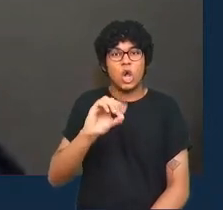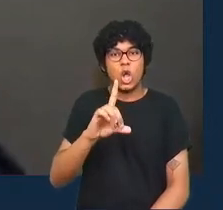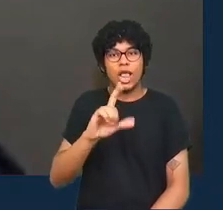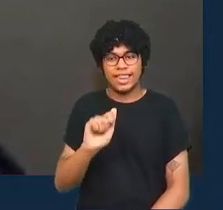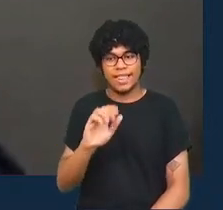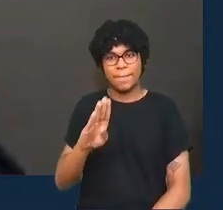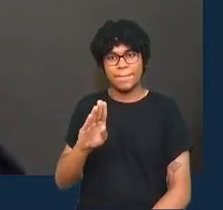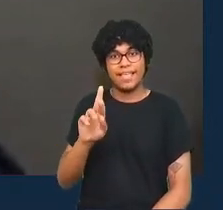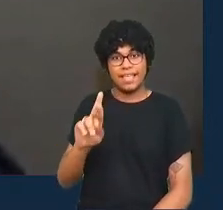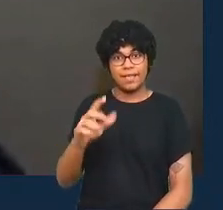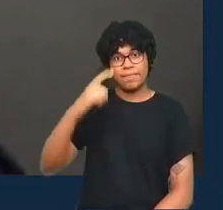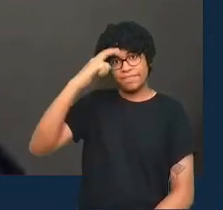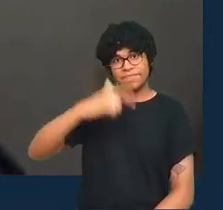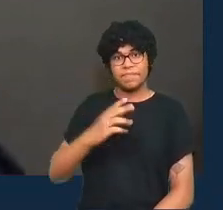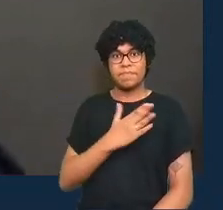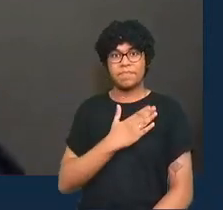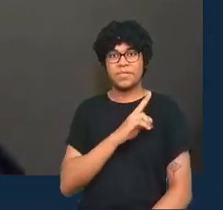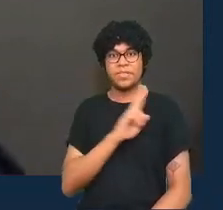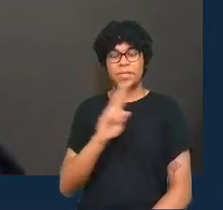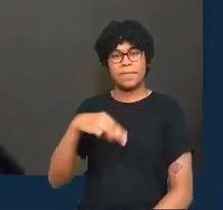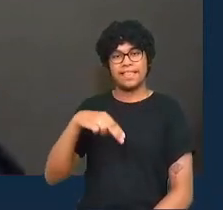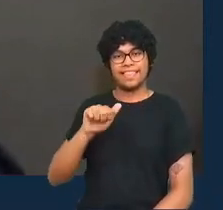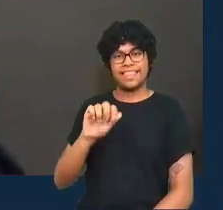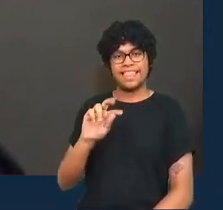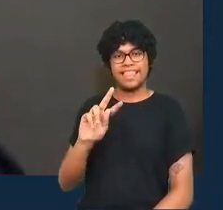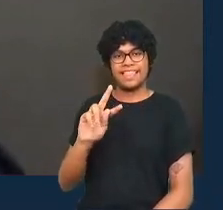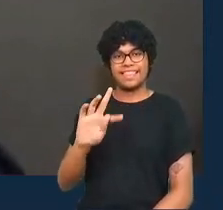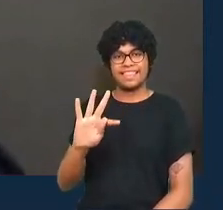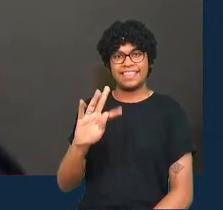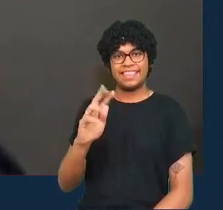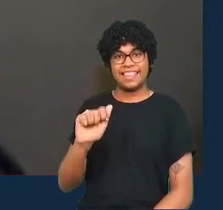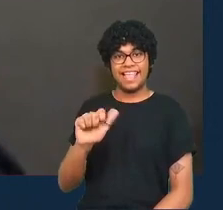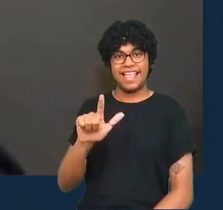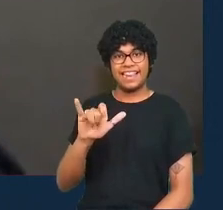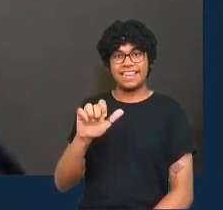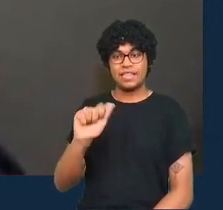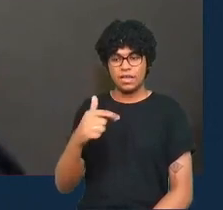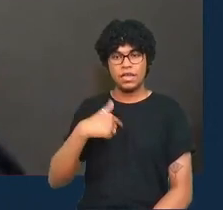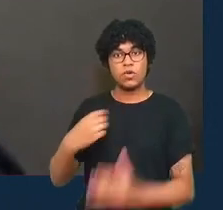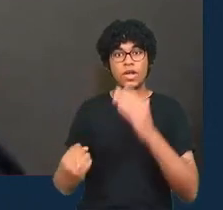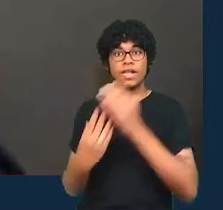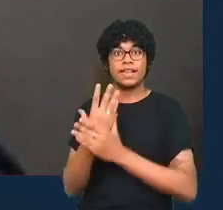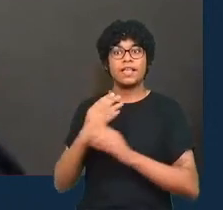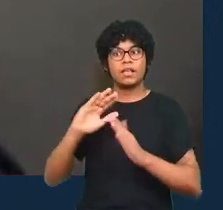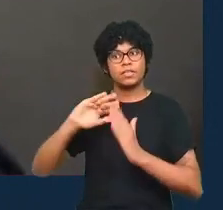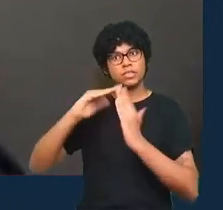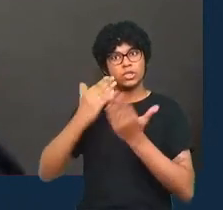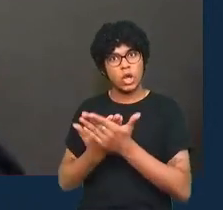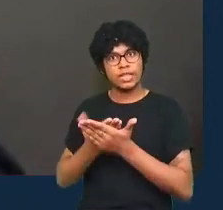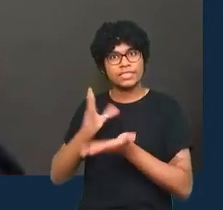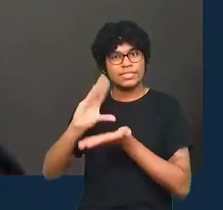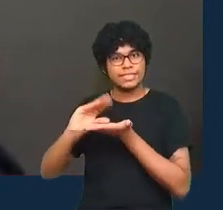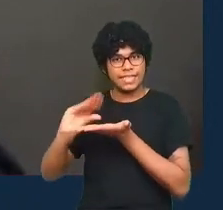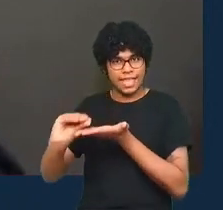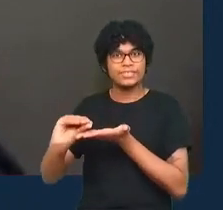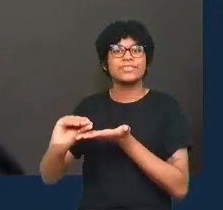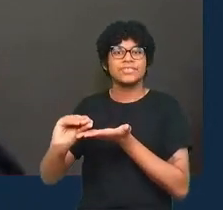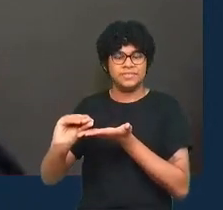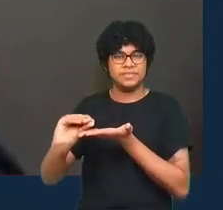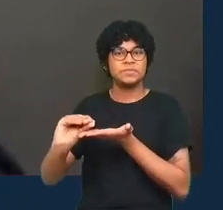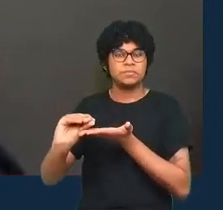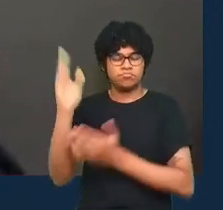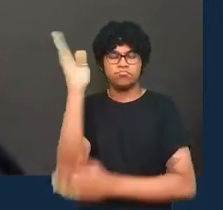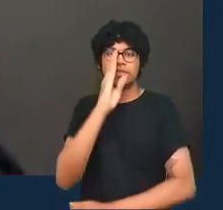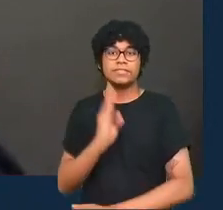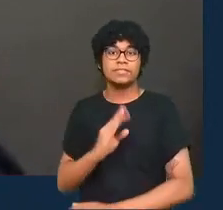Meu nome é Natália Mazotti, eu sou a fundadora da Escola de Dados no Brasil e